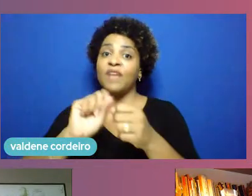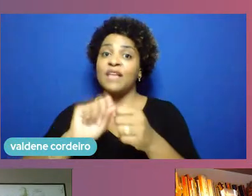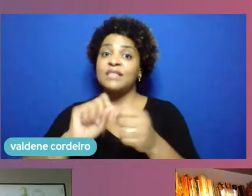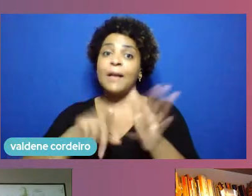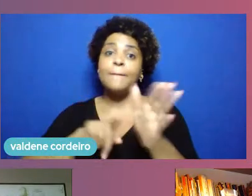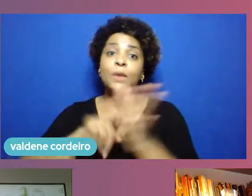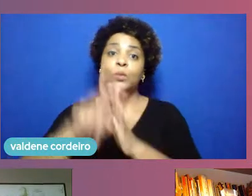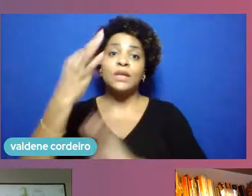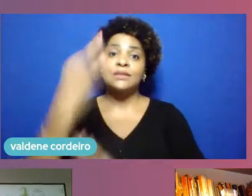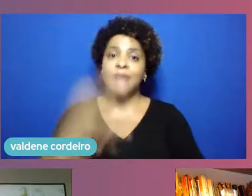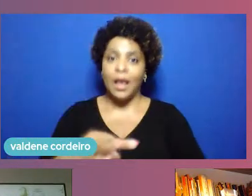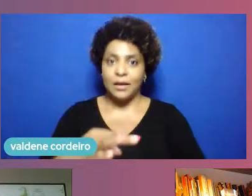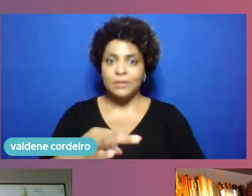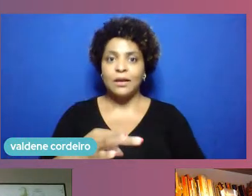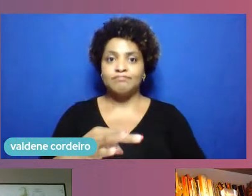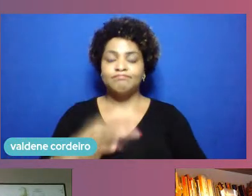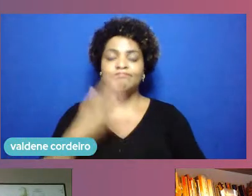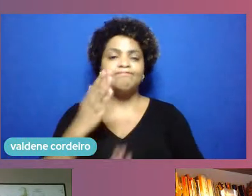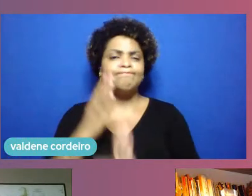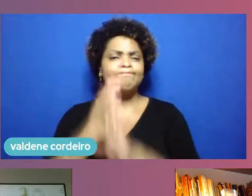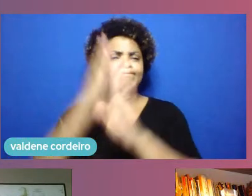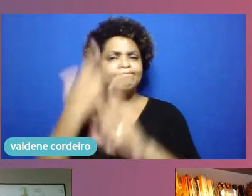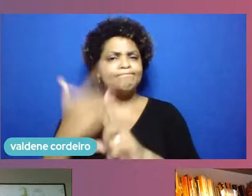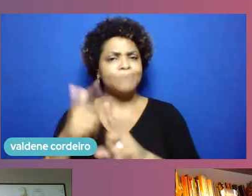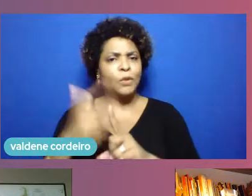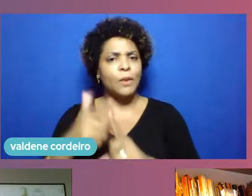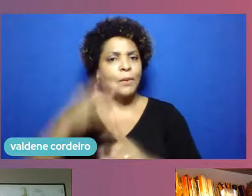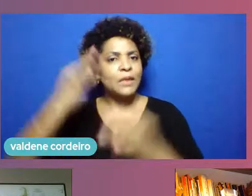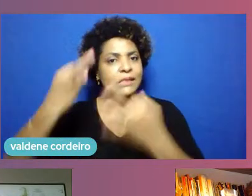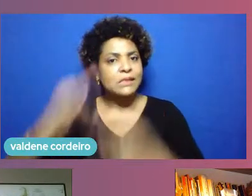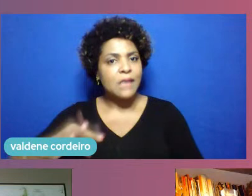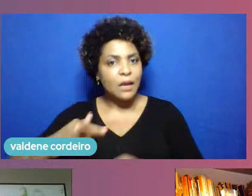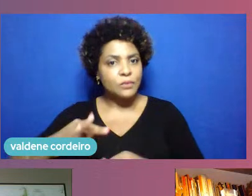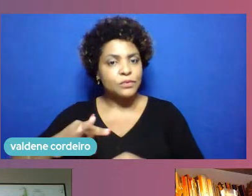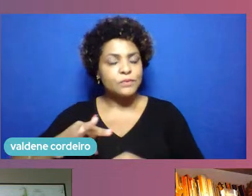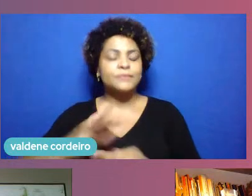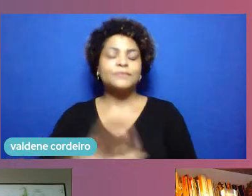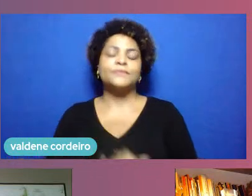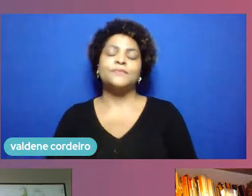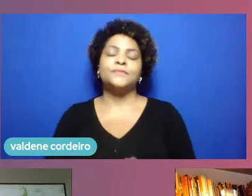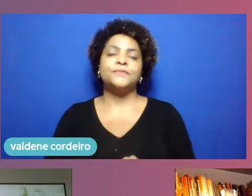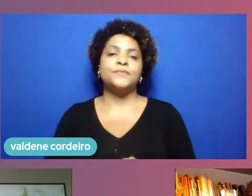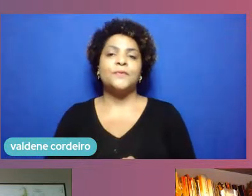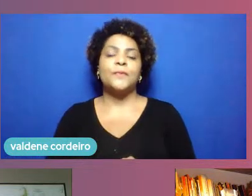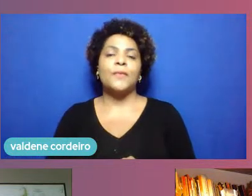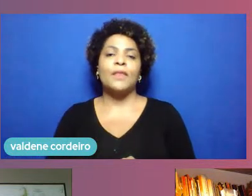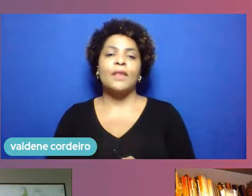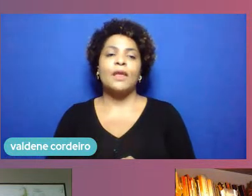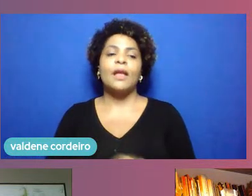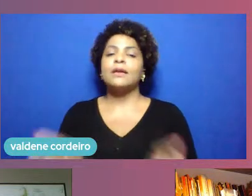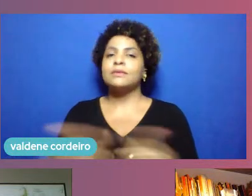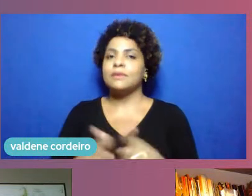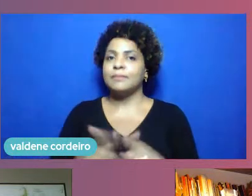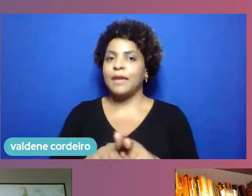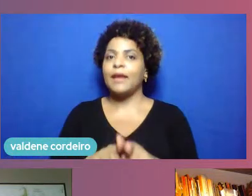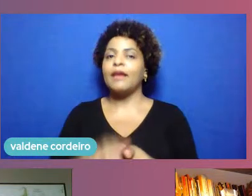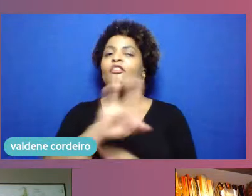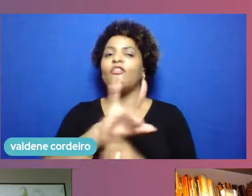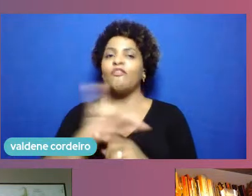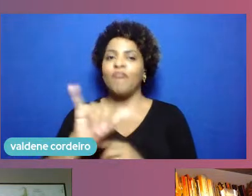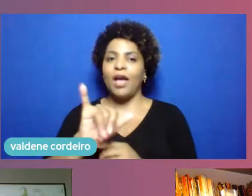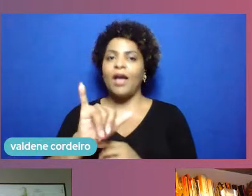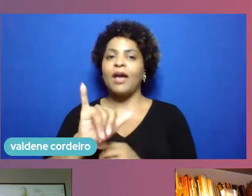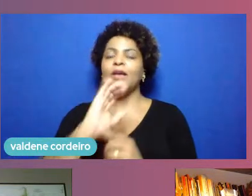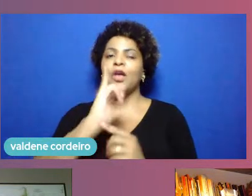trabalhando nessa esteira dependendo do tipo de problema que a gente está enfrentando a gente deve lançar como eu comentei anteriormente também